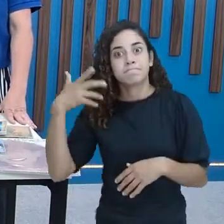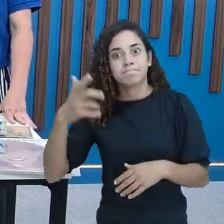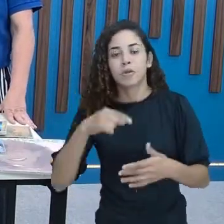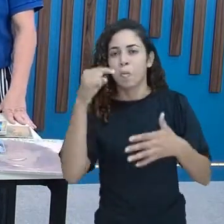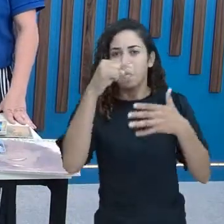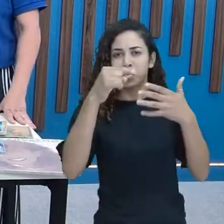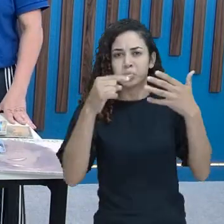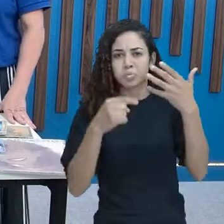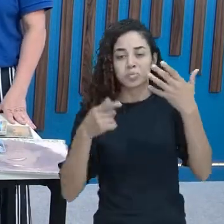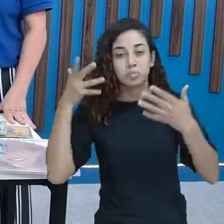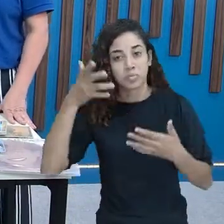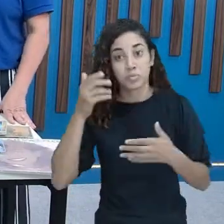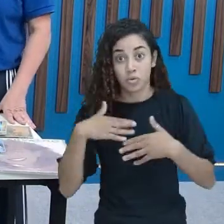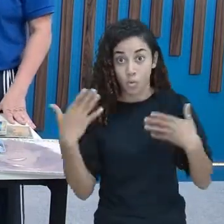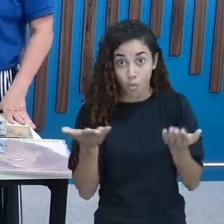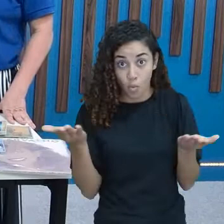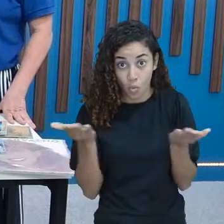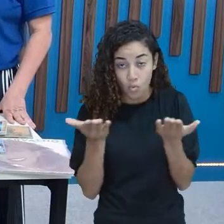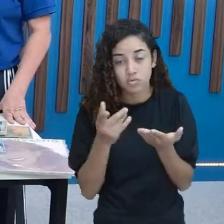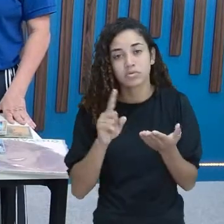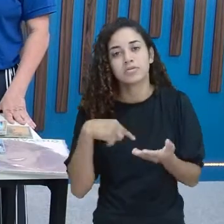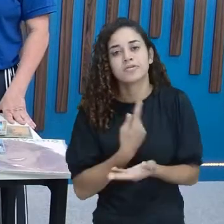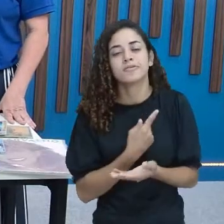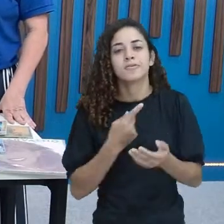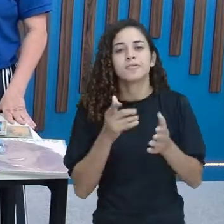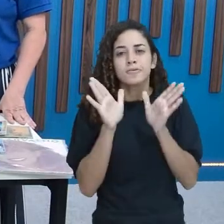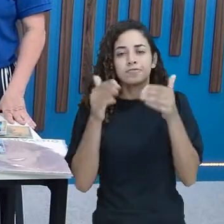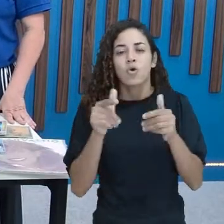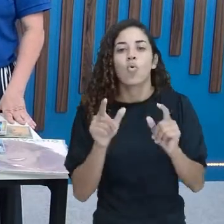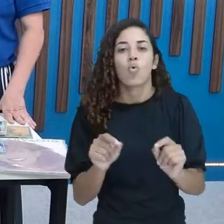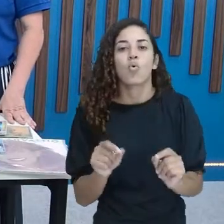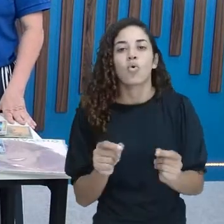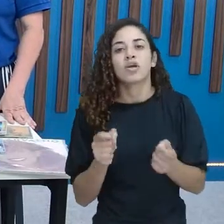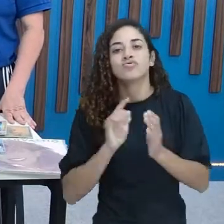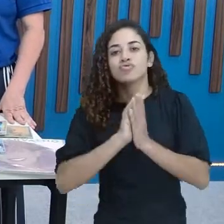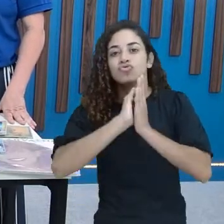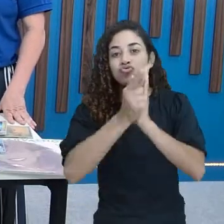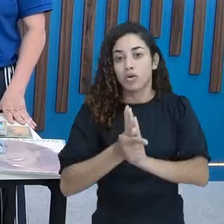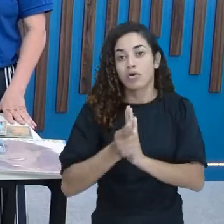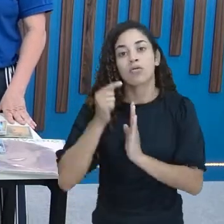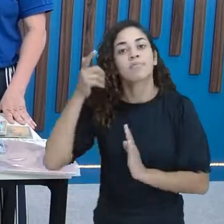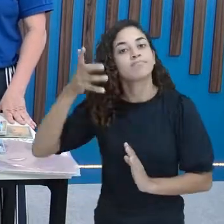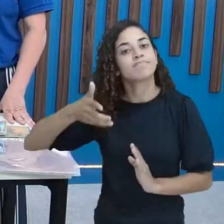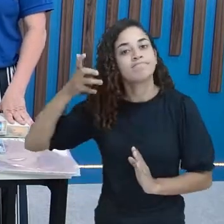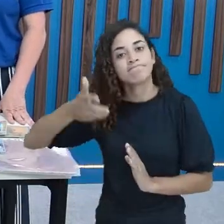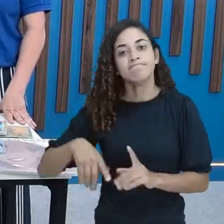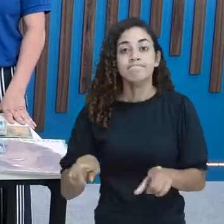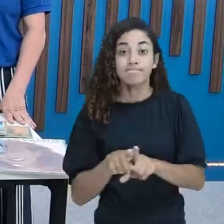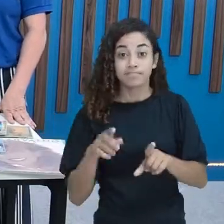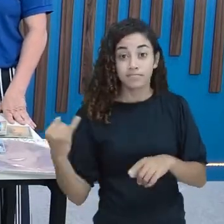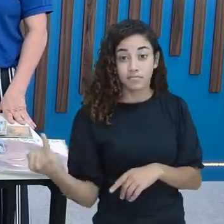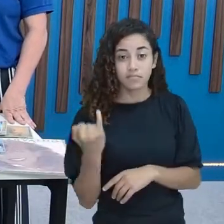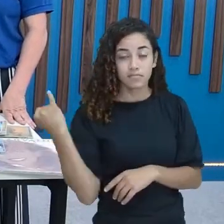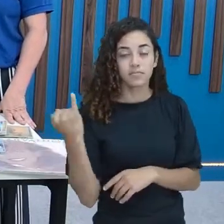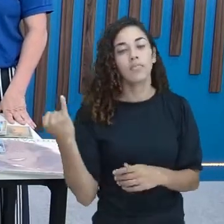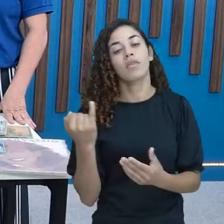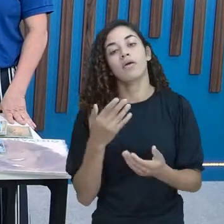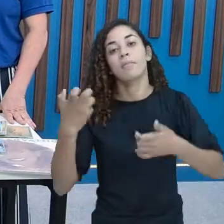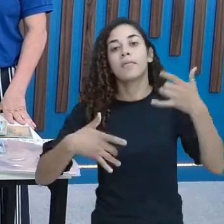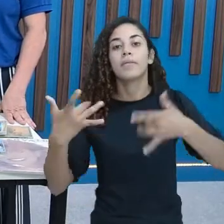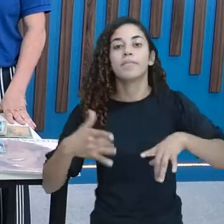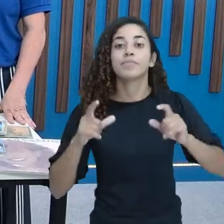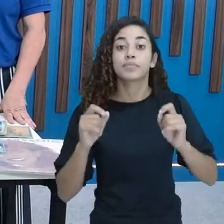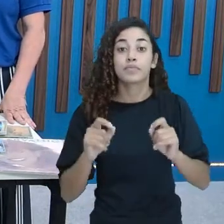da música Hoje vamos enfocar um pouquinho sobre gêneros musicais E é importante dizer a vocês